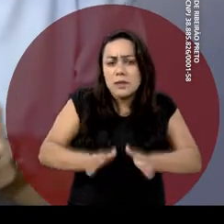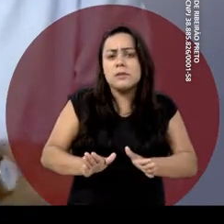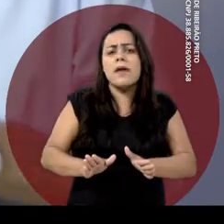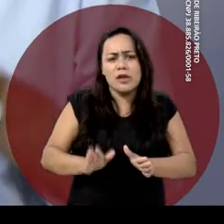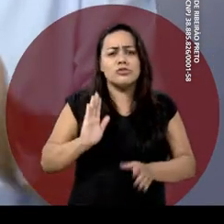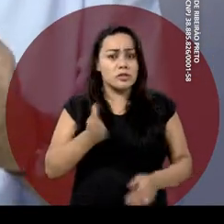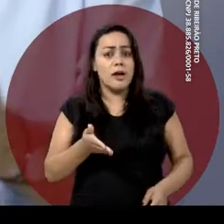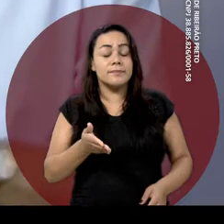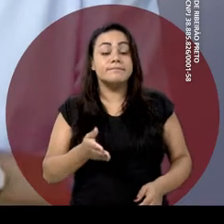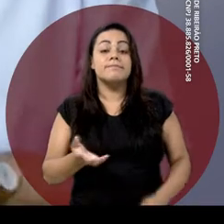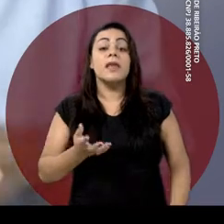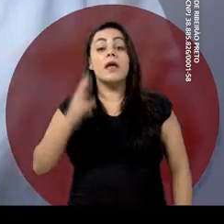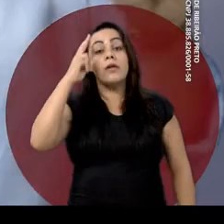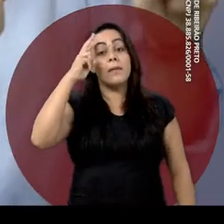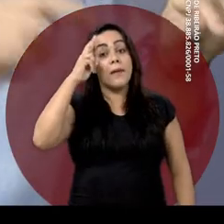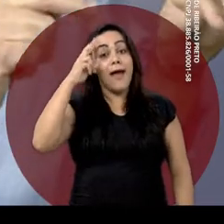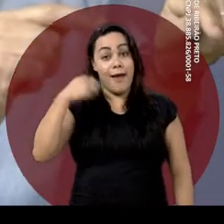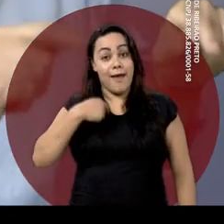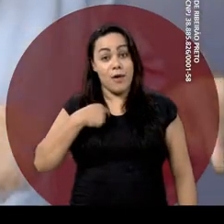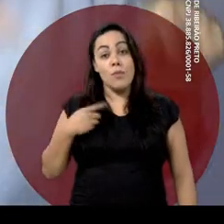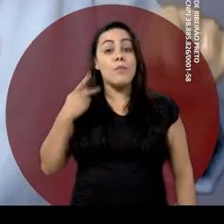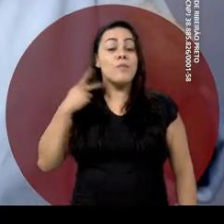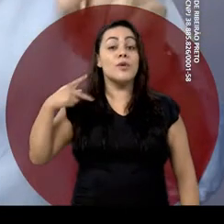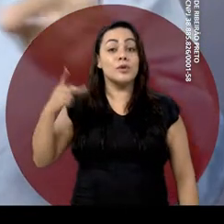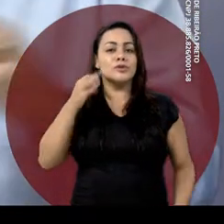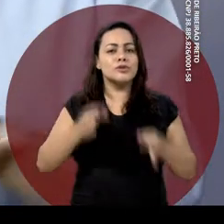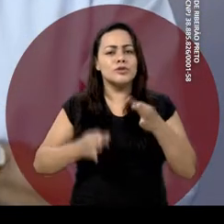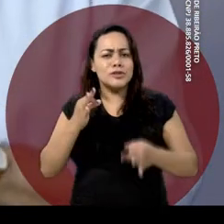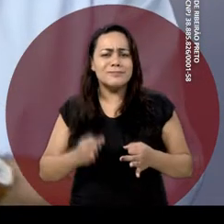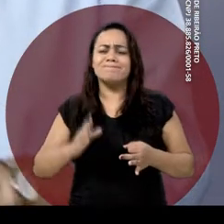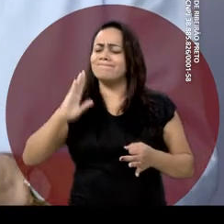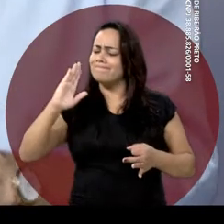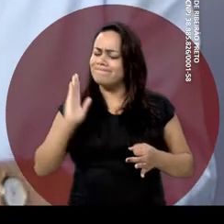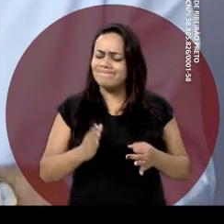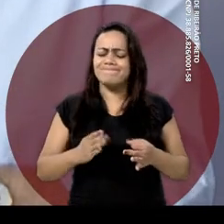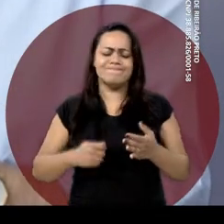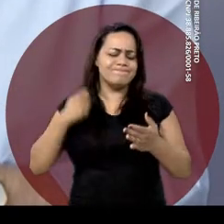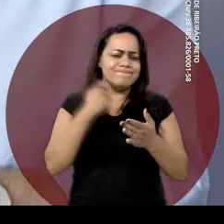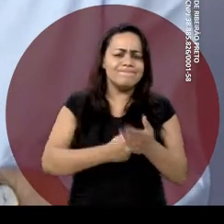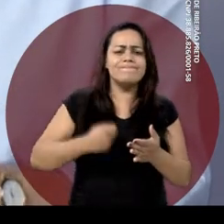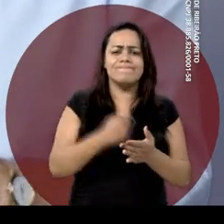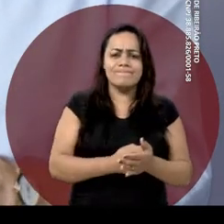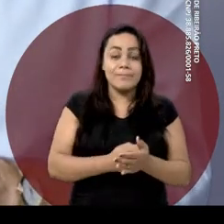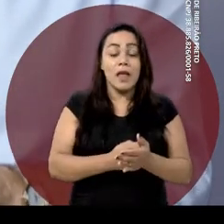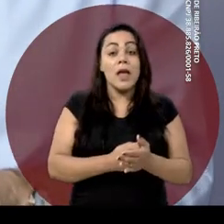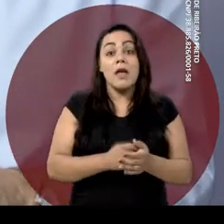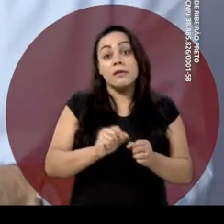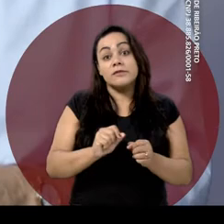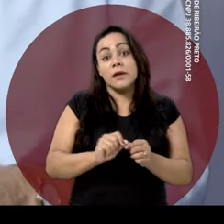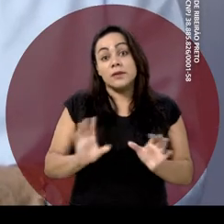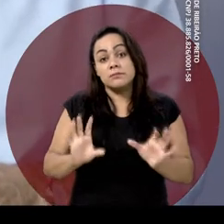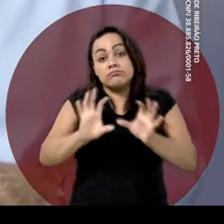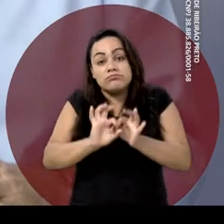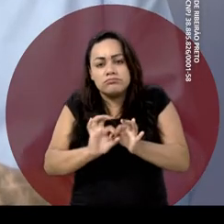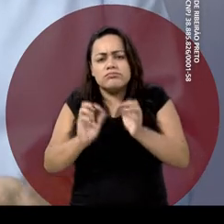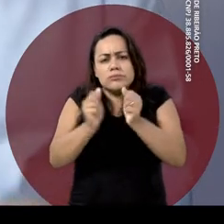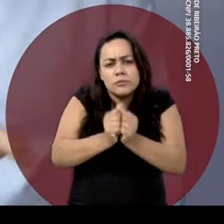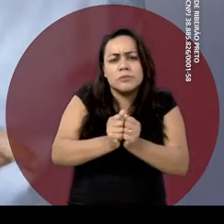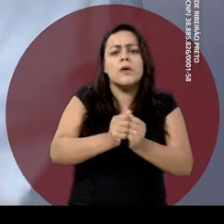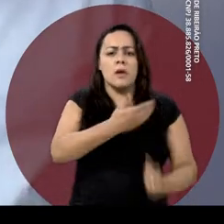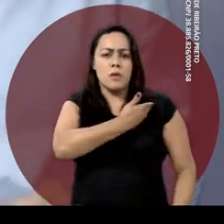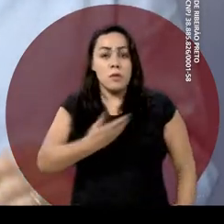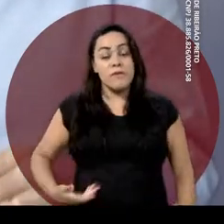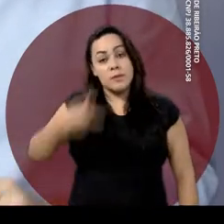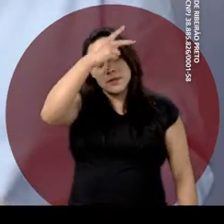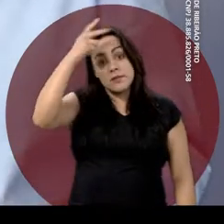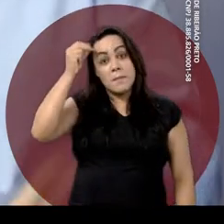Quero lembrar que fui promotor de justiça nesta área e, naquela ocasião, promoviu um inquérito civil que resultou num acordo entre o